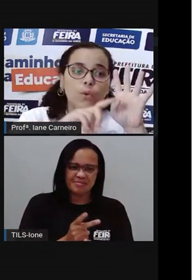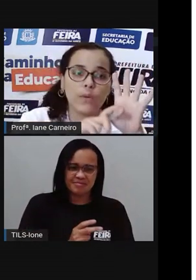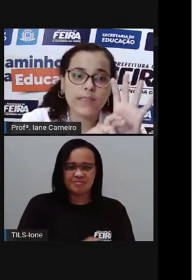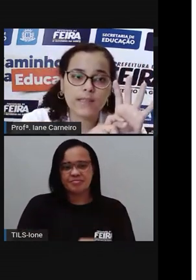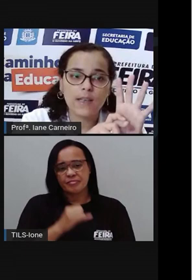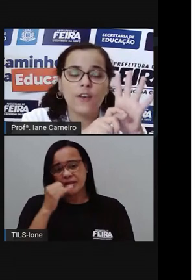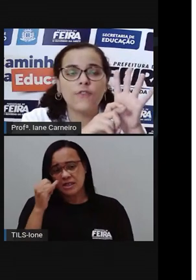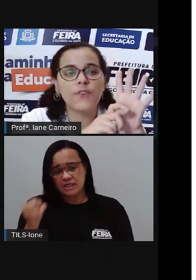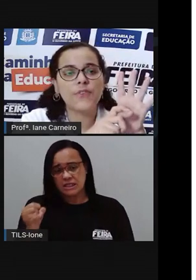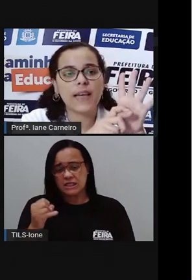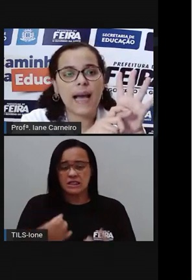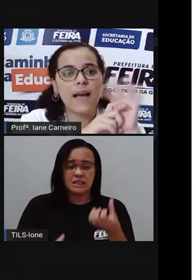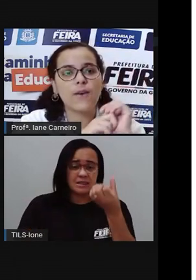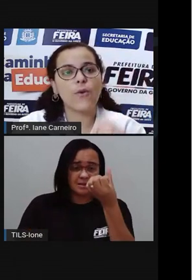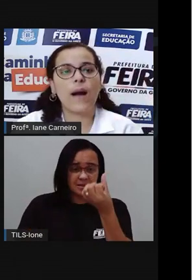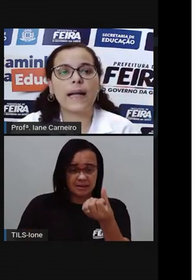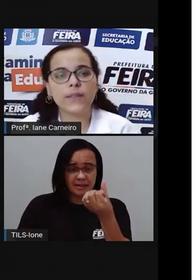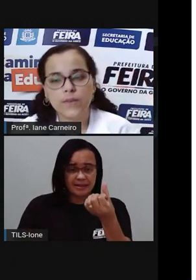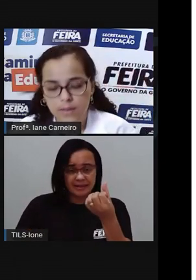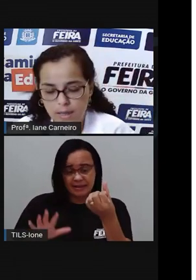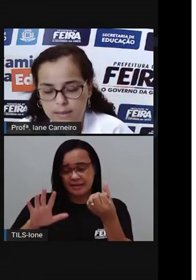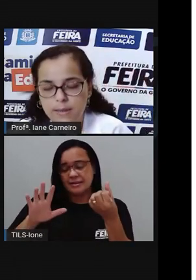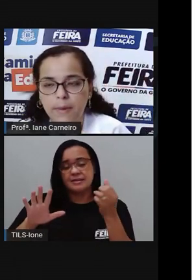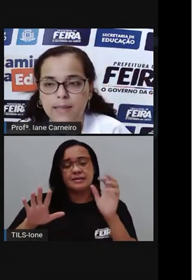dois, vão ficar quatro animais.